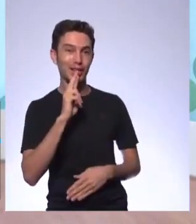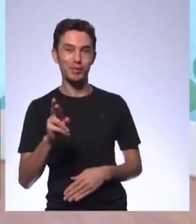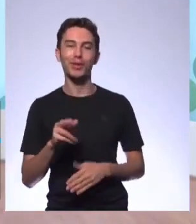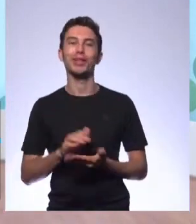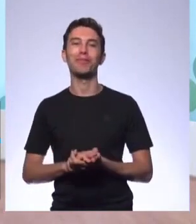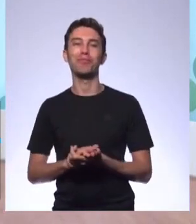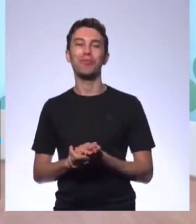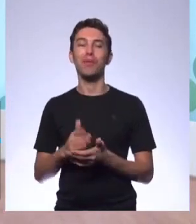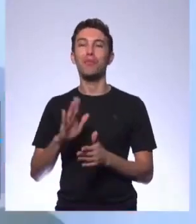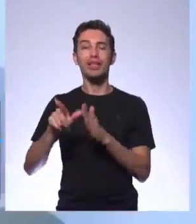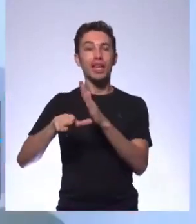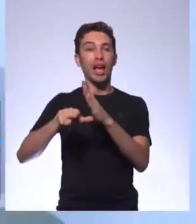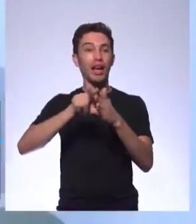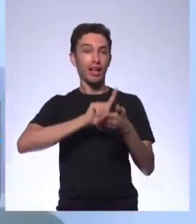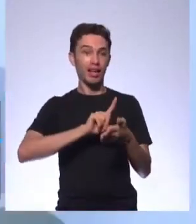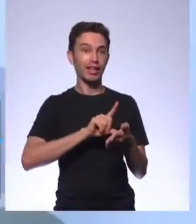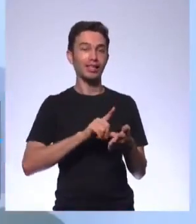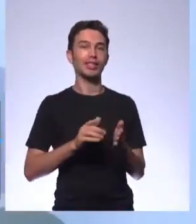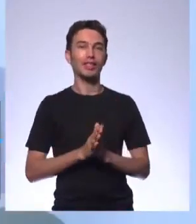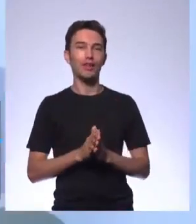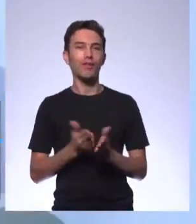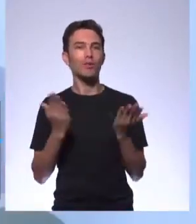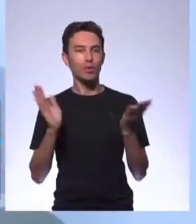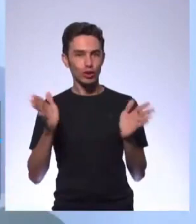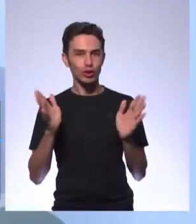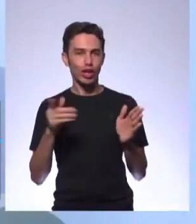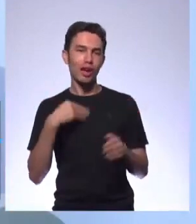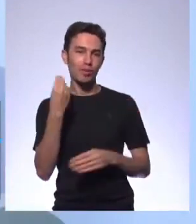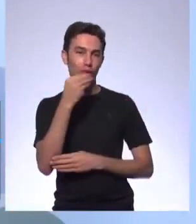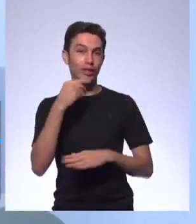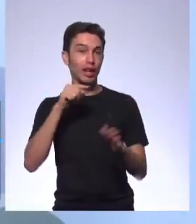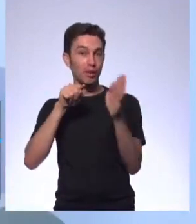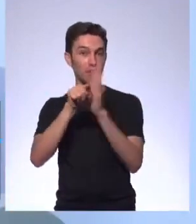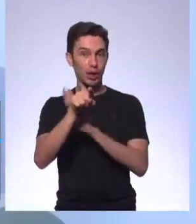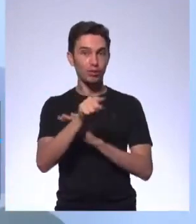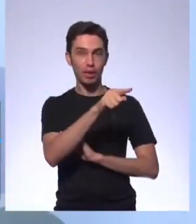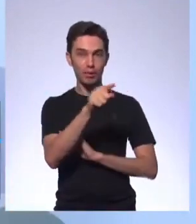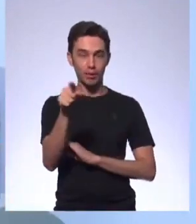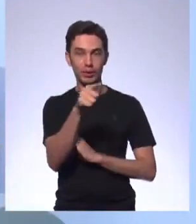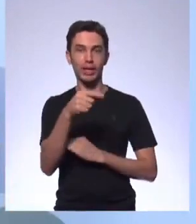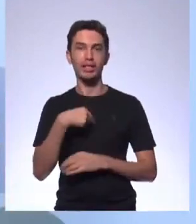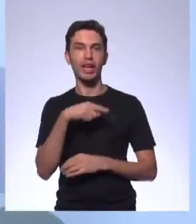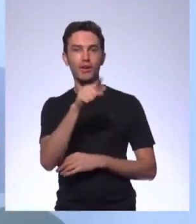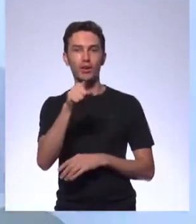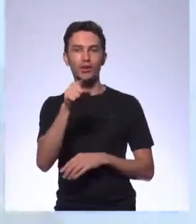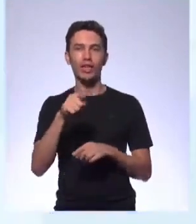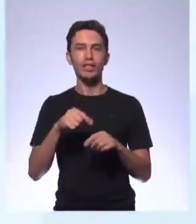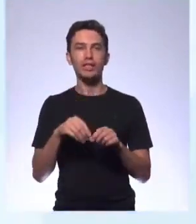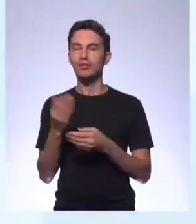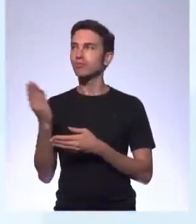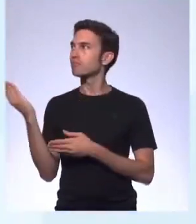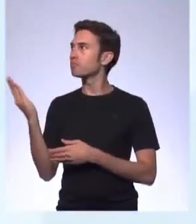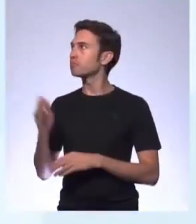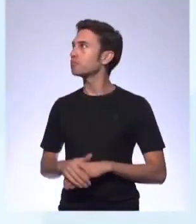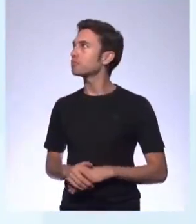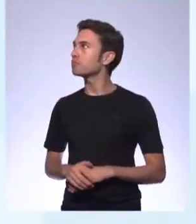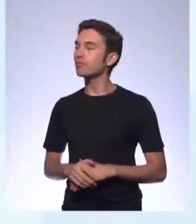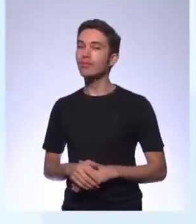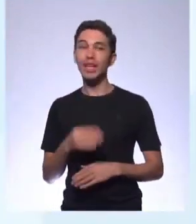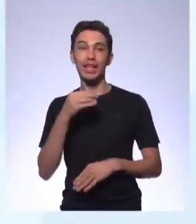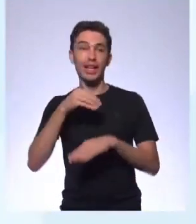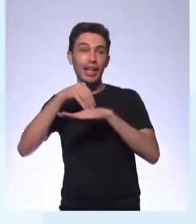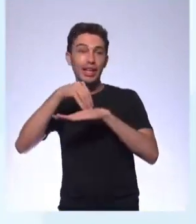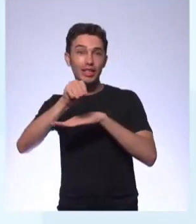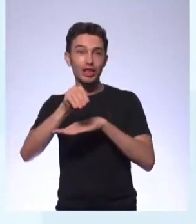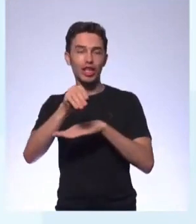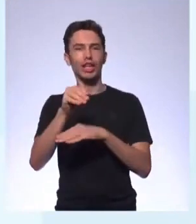disso, vamos fazer já uma pergunta para vocês, nós vamos jogar na tela, indique um livro ou